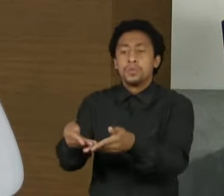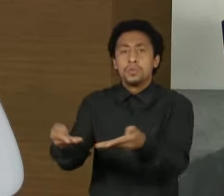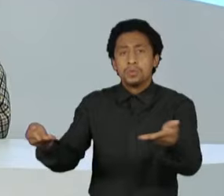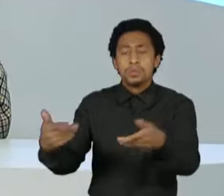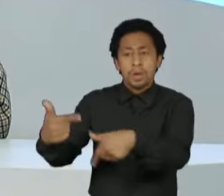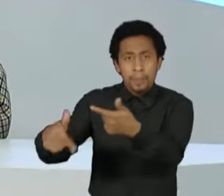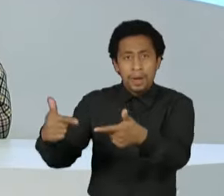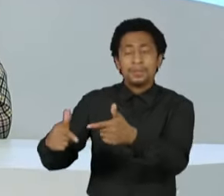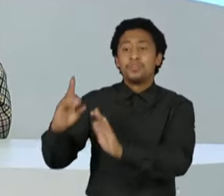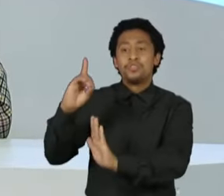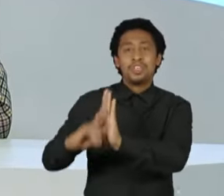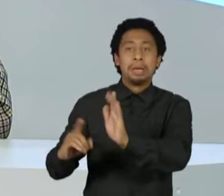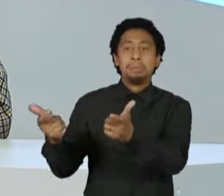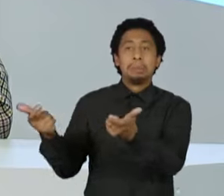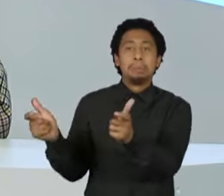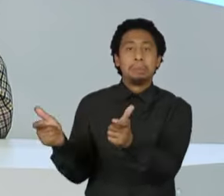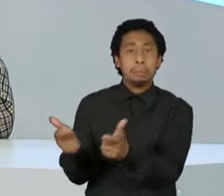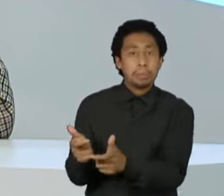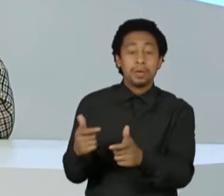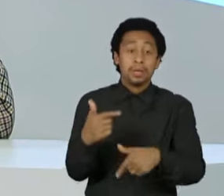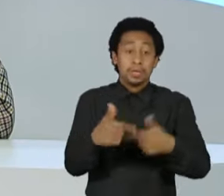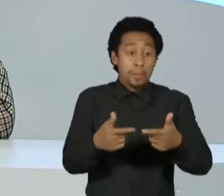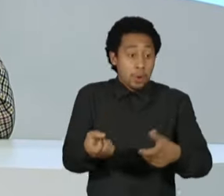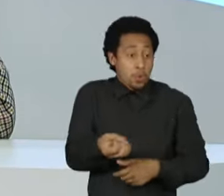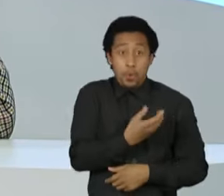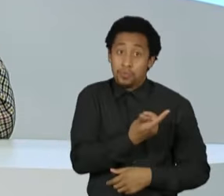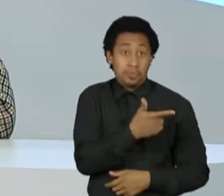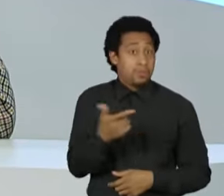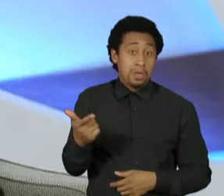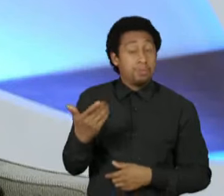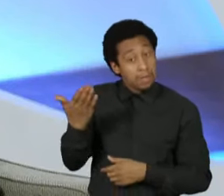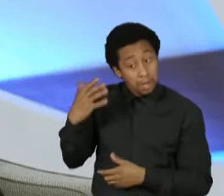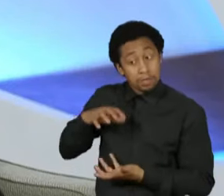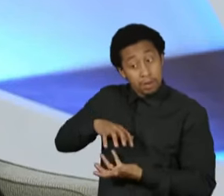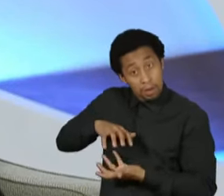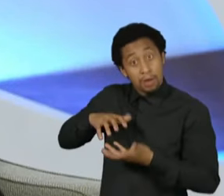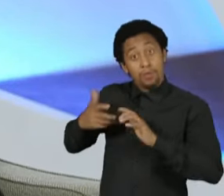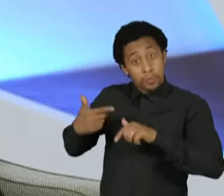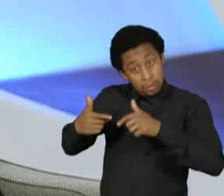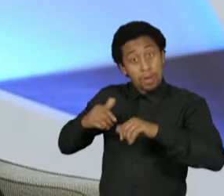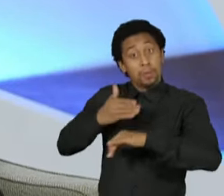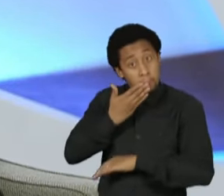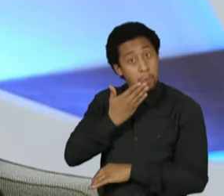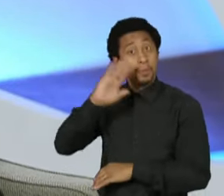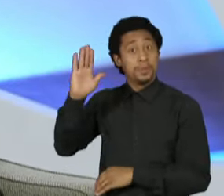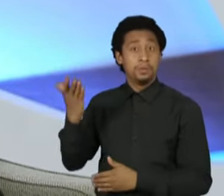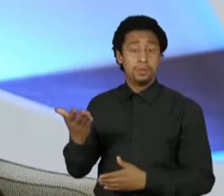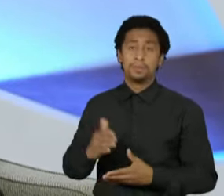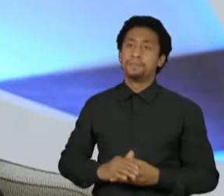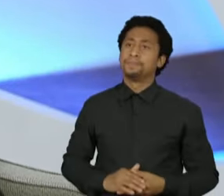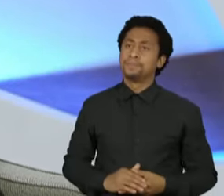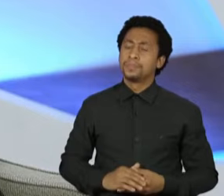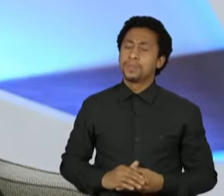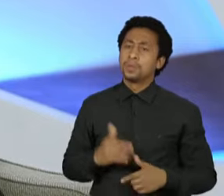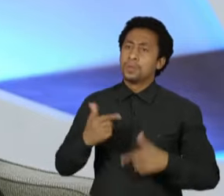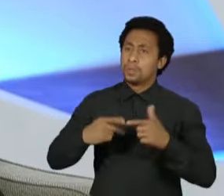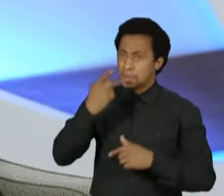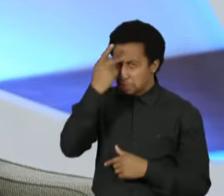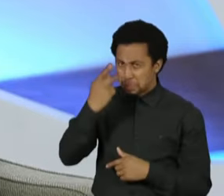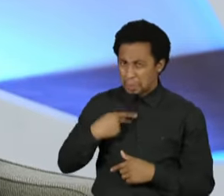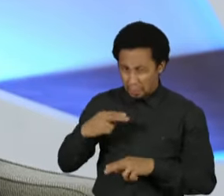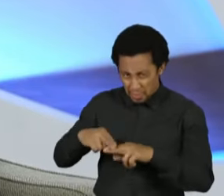informal e sem a geração de empregos que a reforma trabalhista prometeu lá atrás? Cíntia, a informalidade não se deve à CLT. A